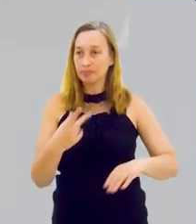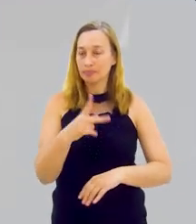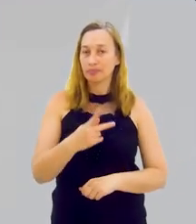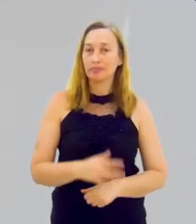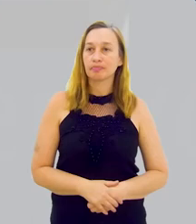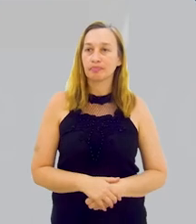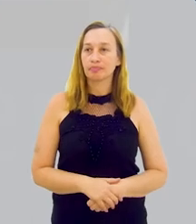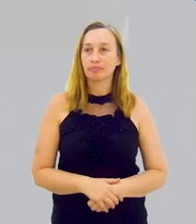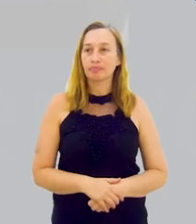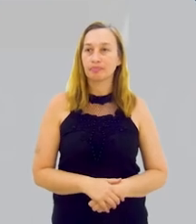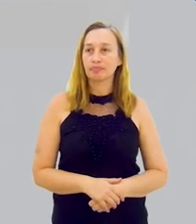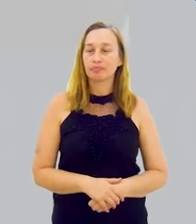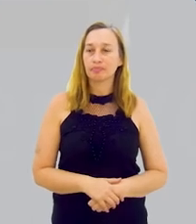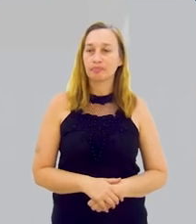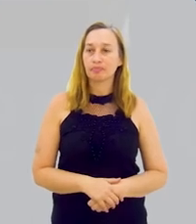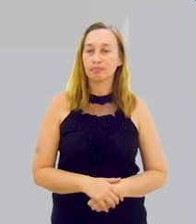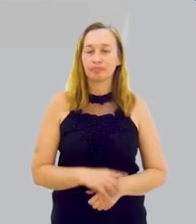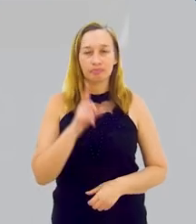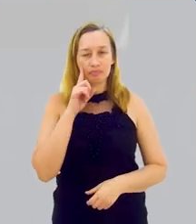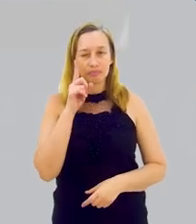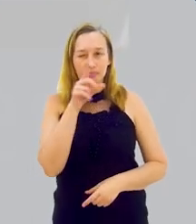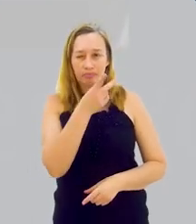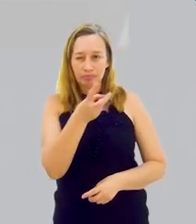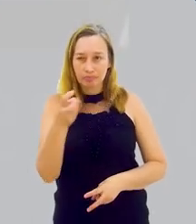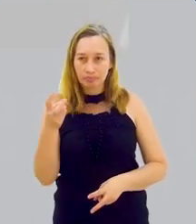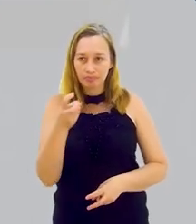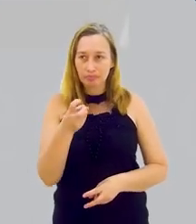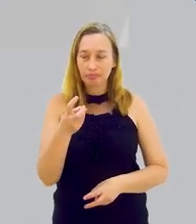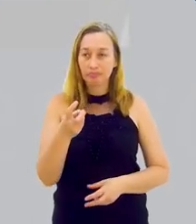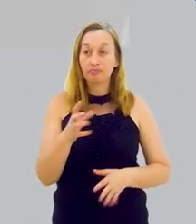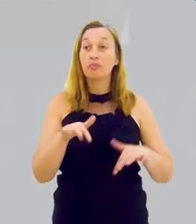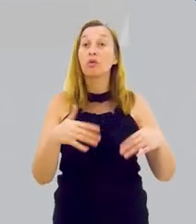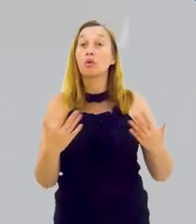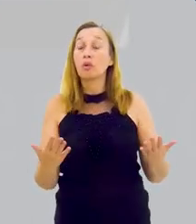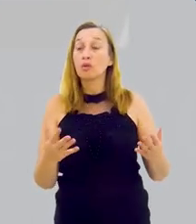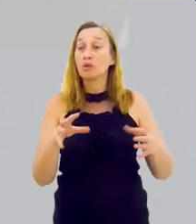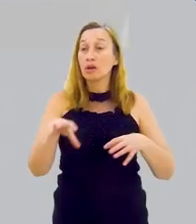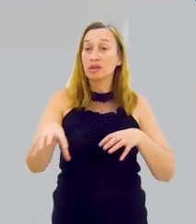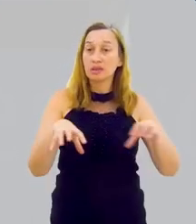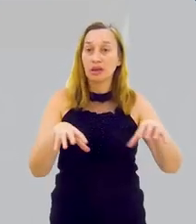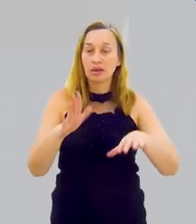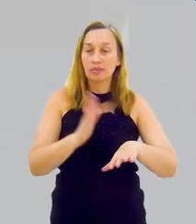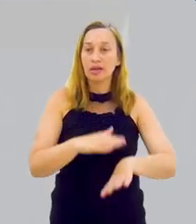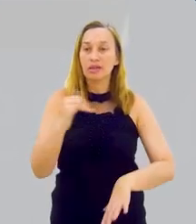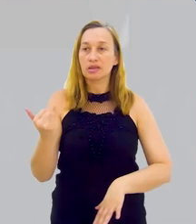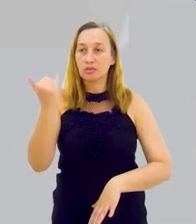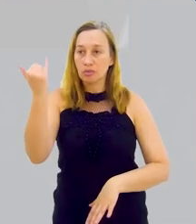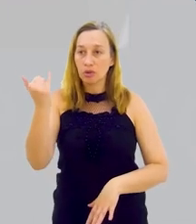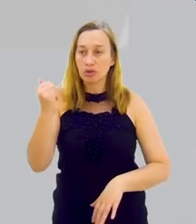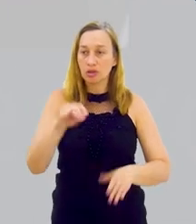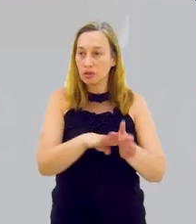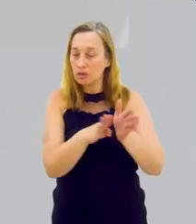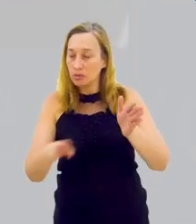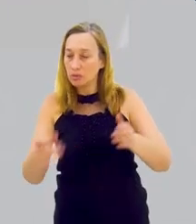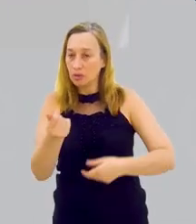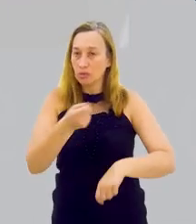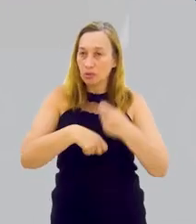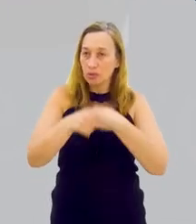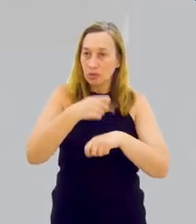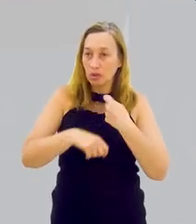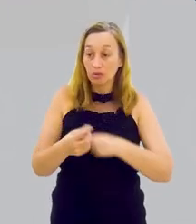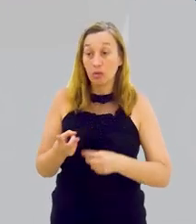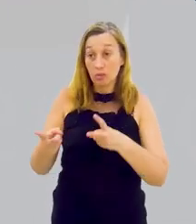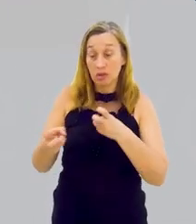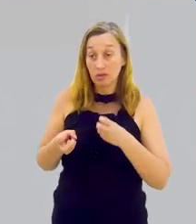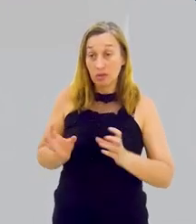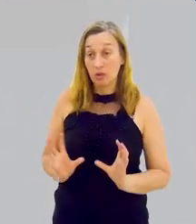das potencialidades do território e suas características. A definição dos vetores de desenvolvimento. Quais são aqueles setores